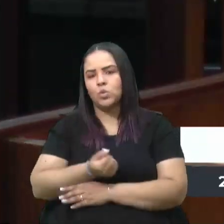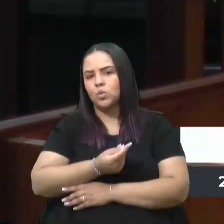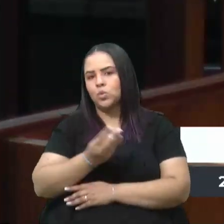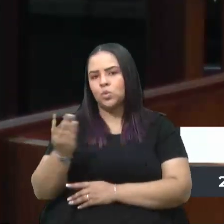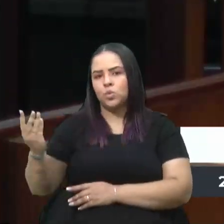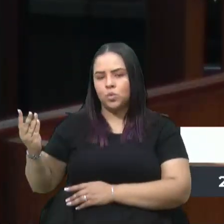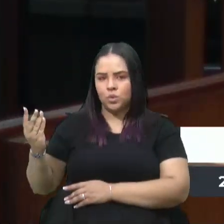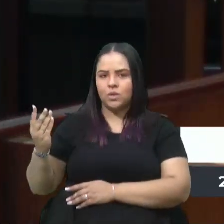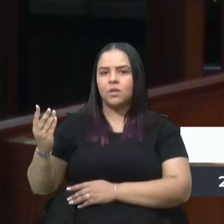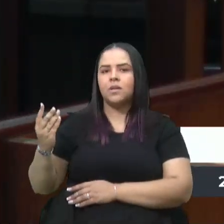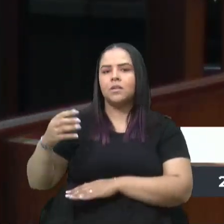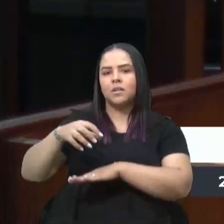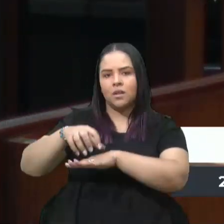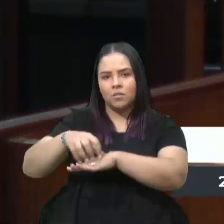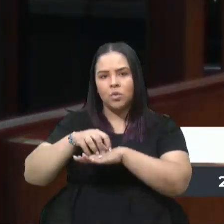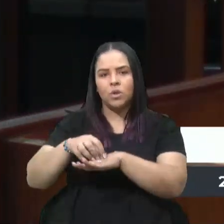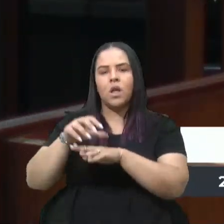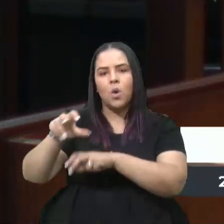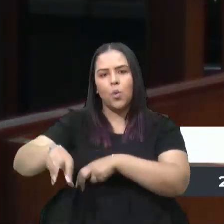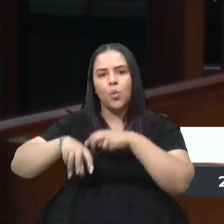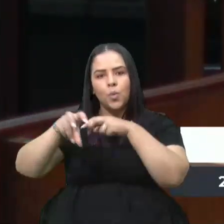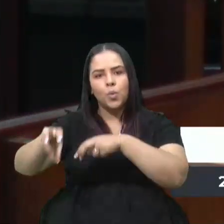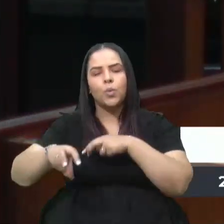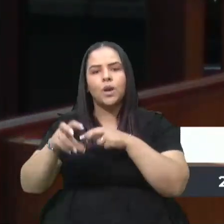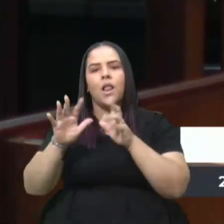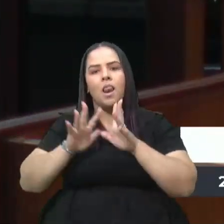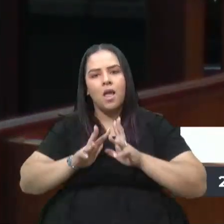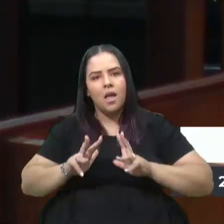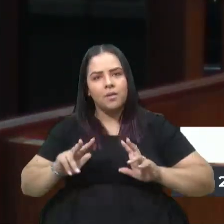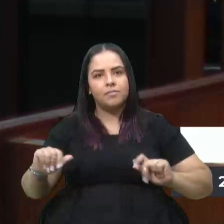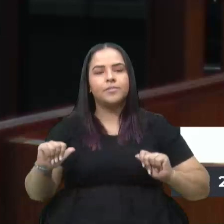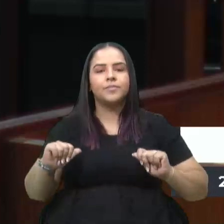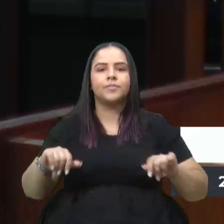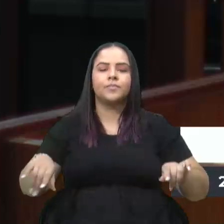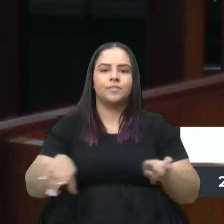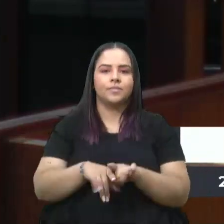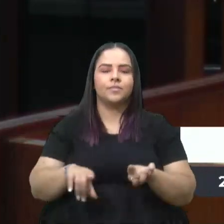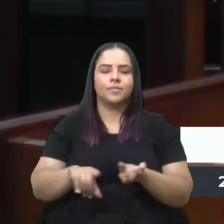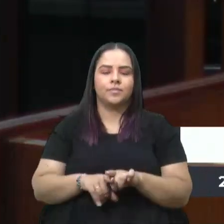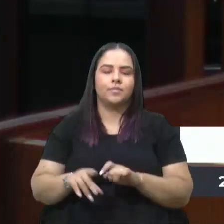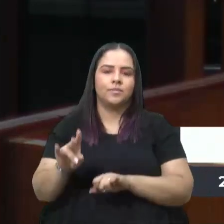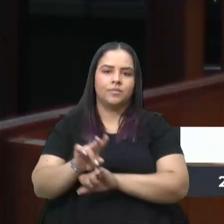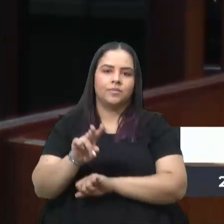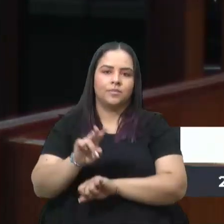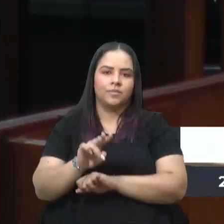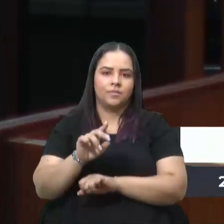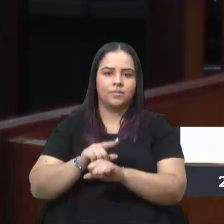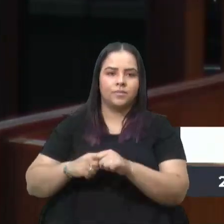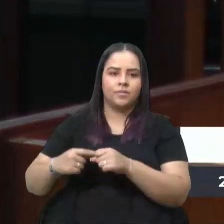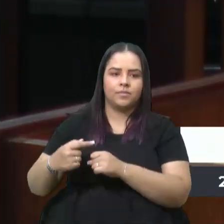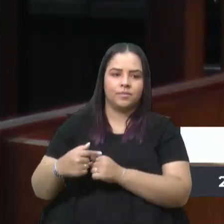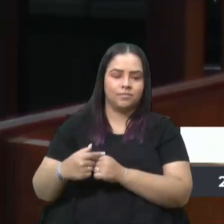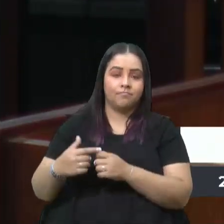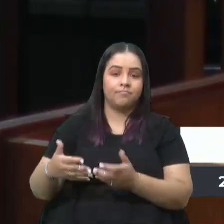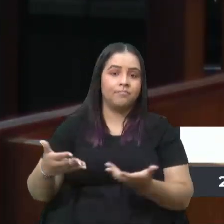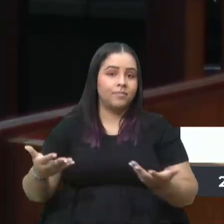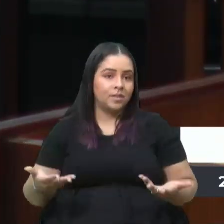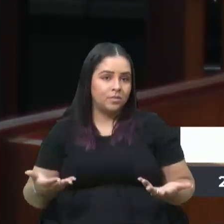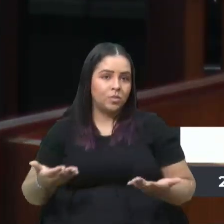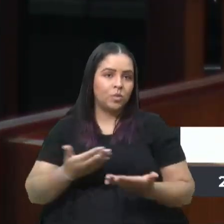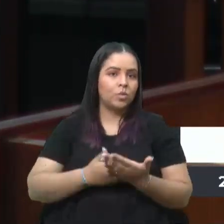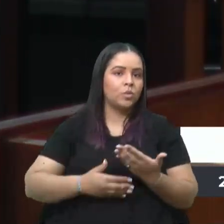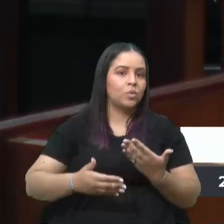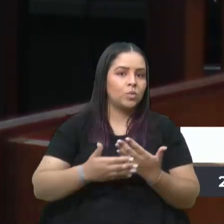transporte, na agricultura, na limpeza e conservação da cidade. Enfim, em